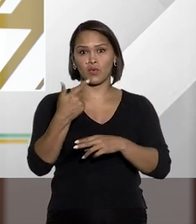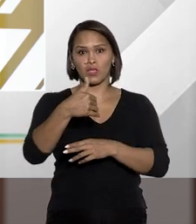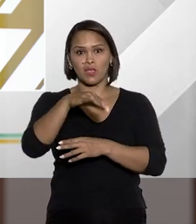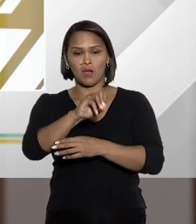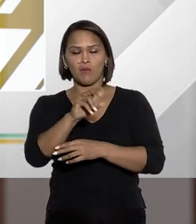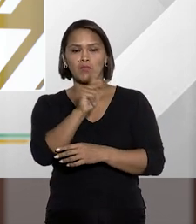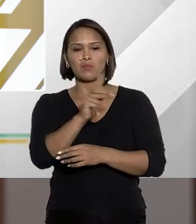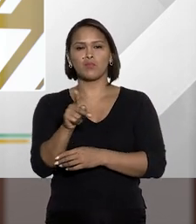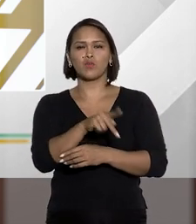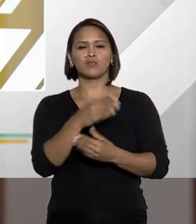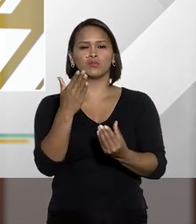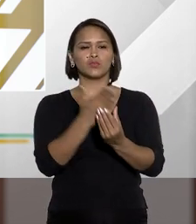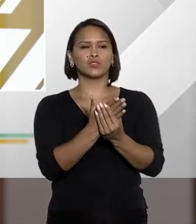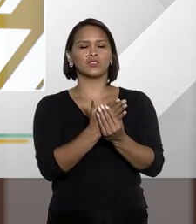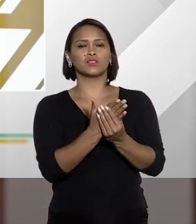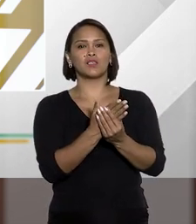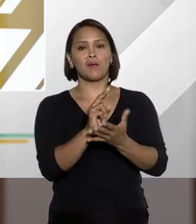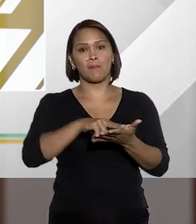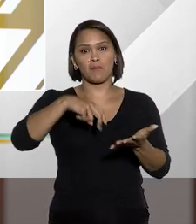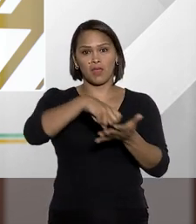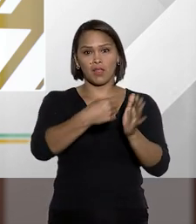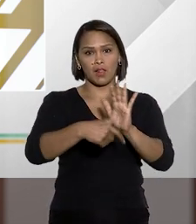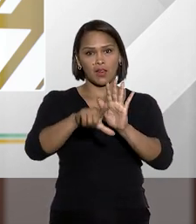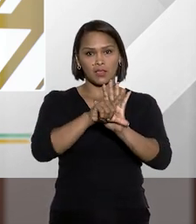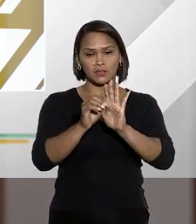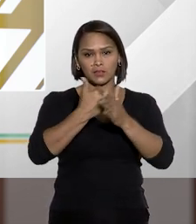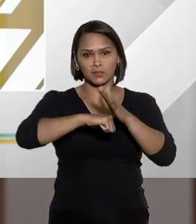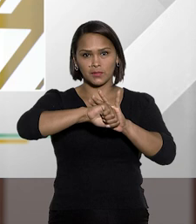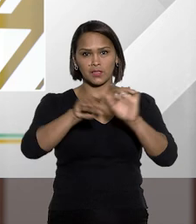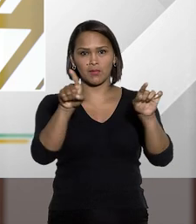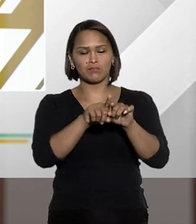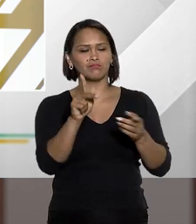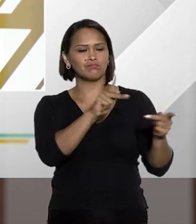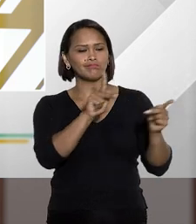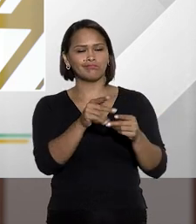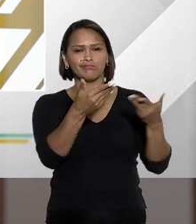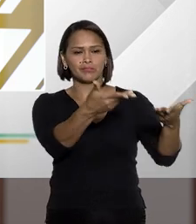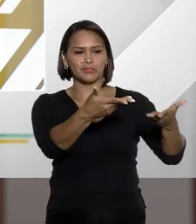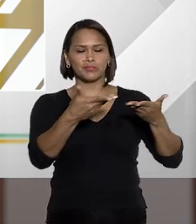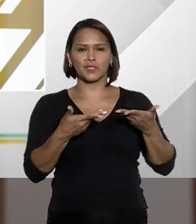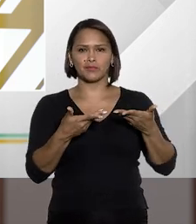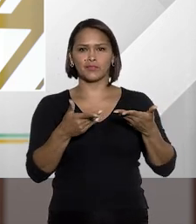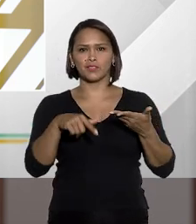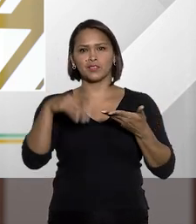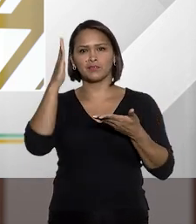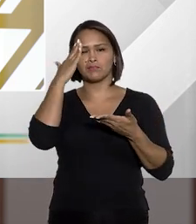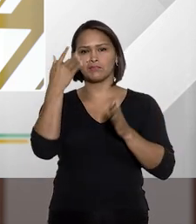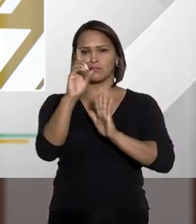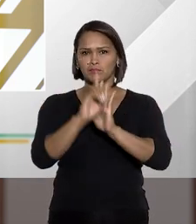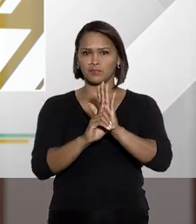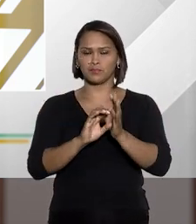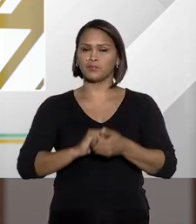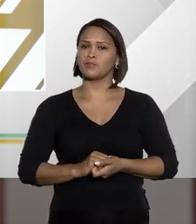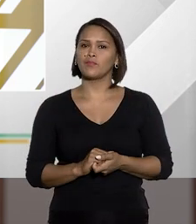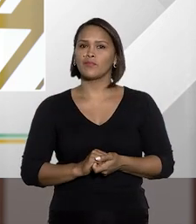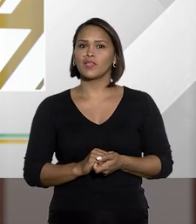União e professor de Processo Penal e Legislação Criminal. Professor, muito bem-vindo ao Entender Direito.